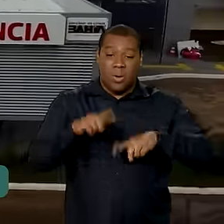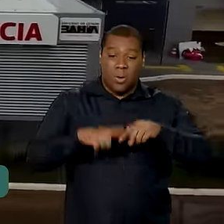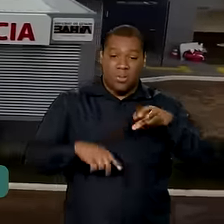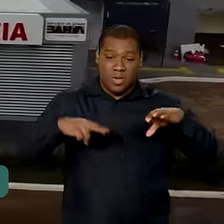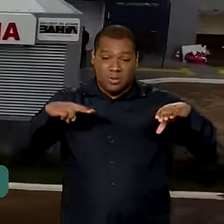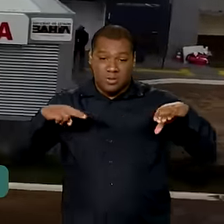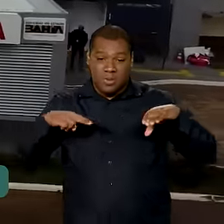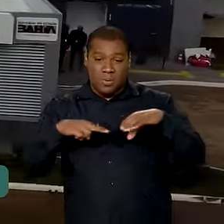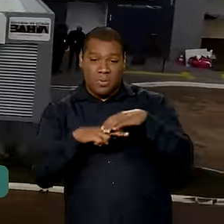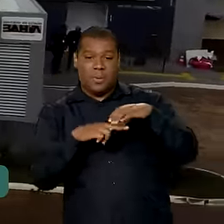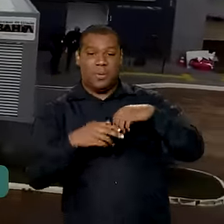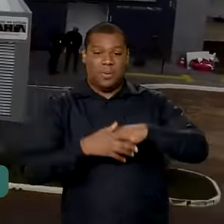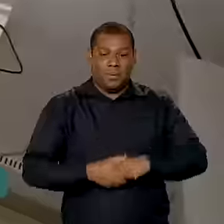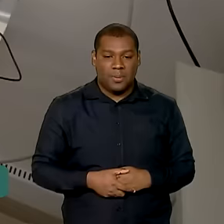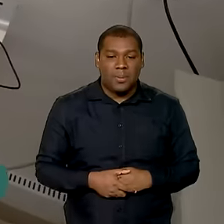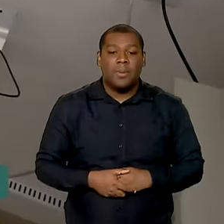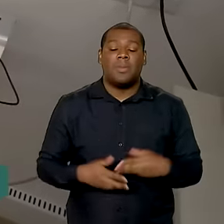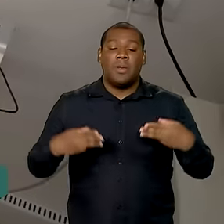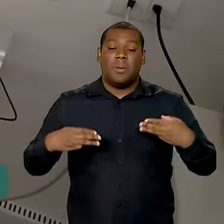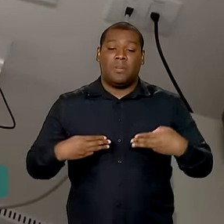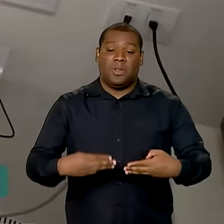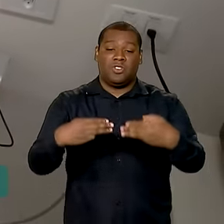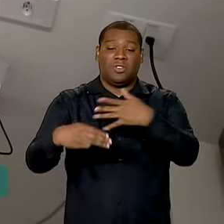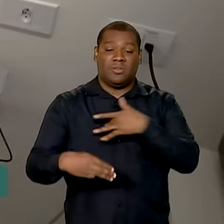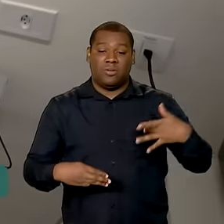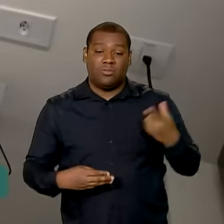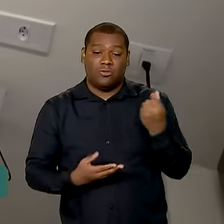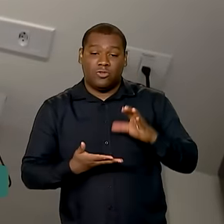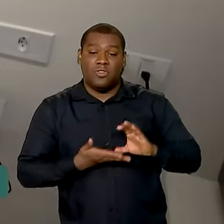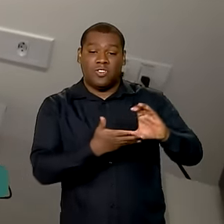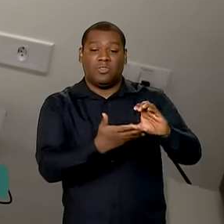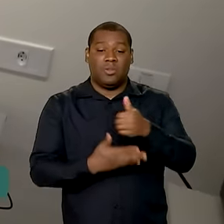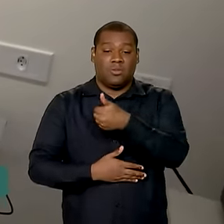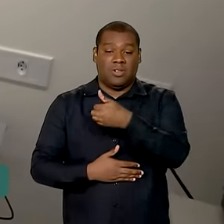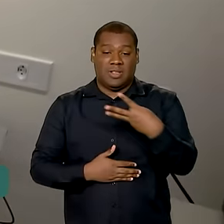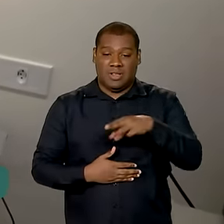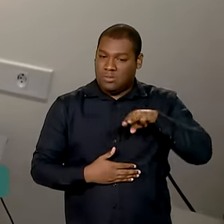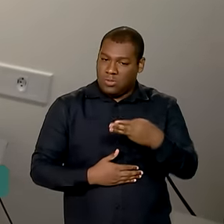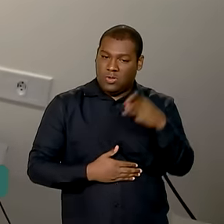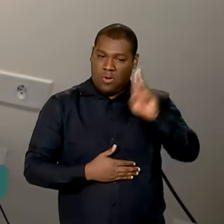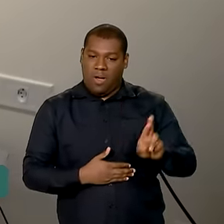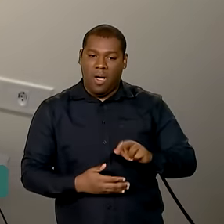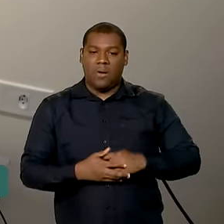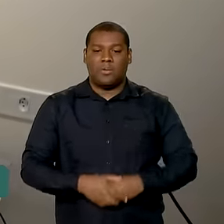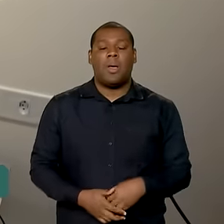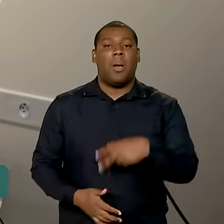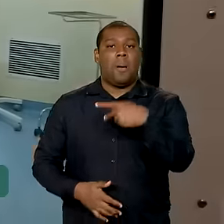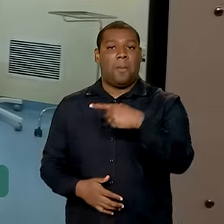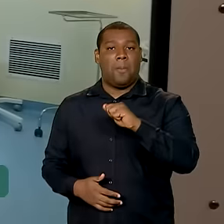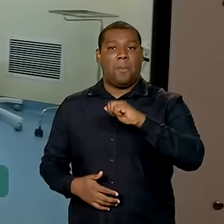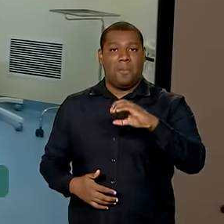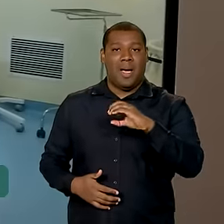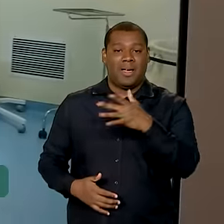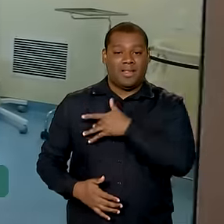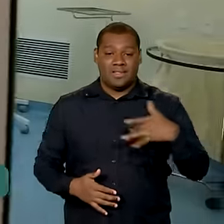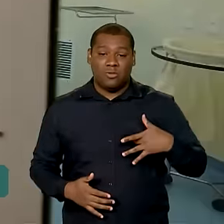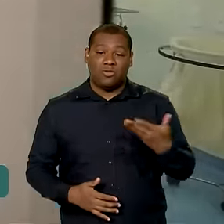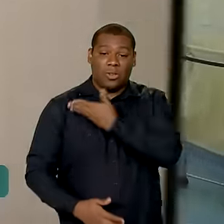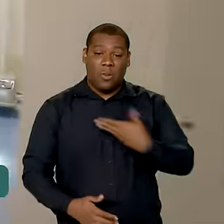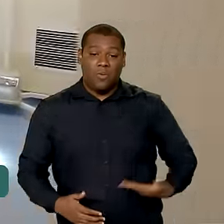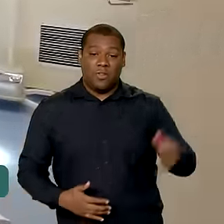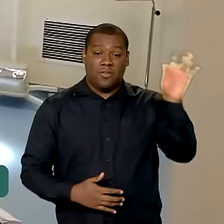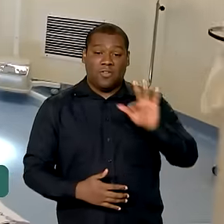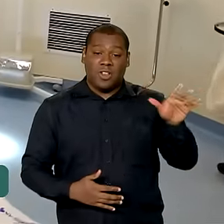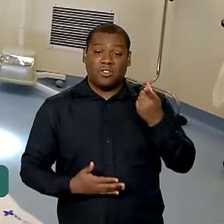câncer. O Ministério da Saúde investiu 13 milhões de reais. Com o novo PAC Saúde, o governo federal vai investir mais de